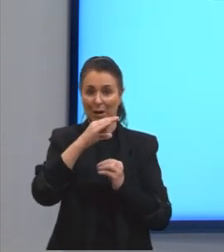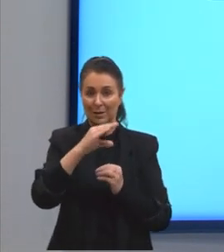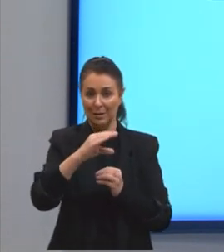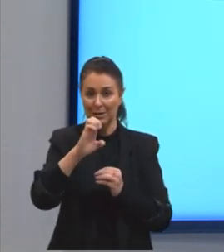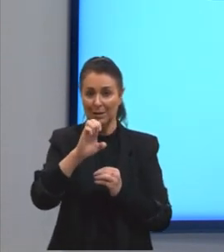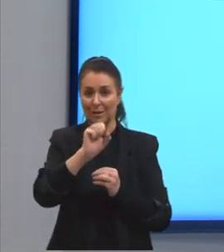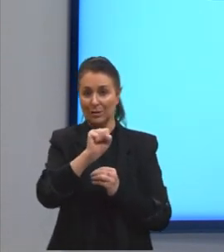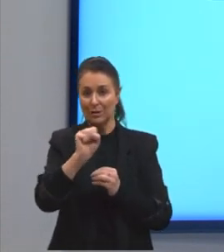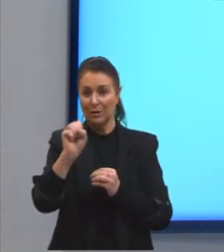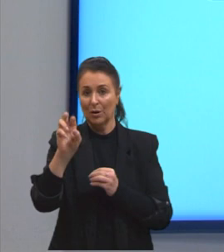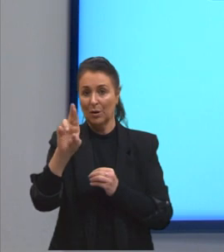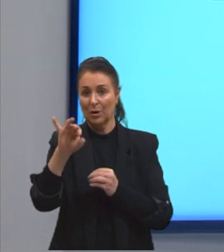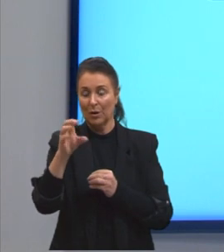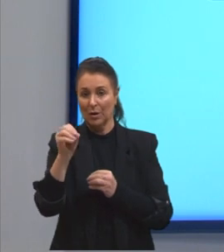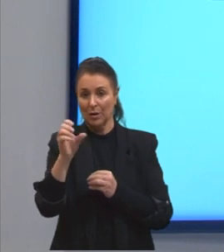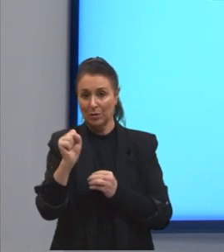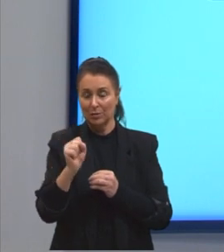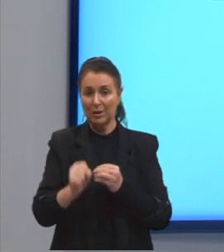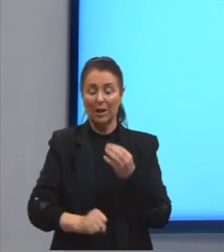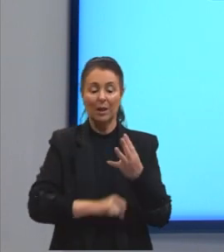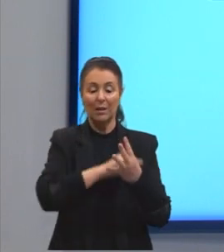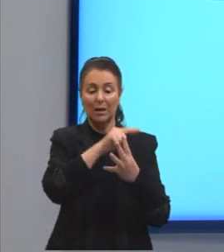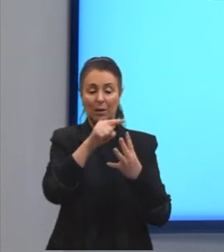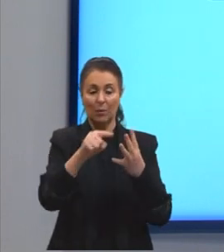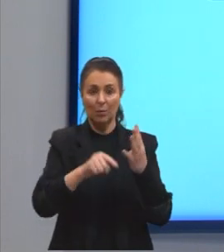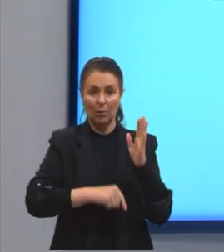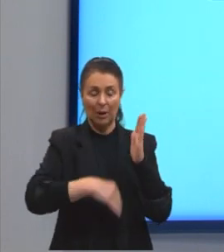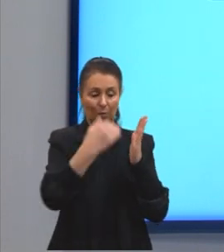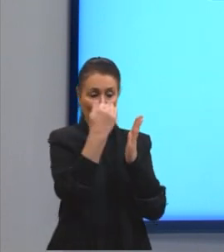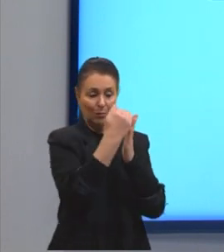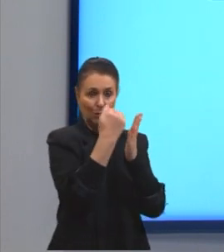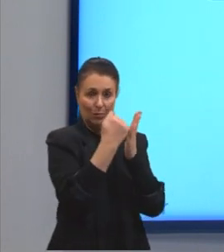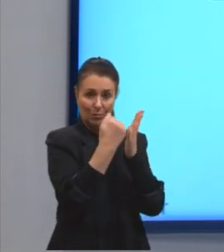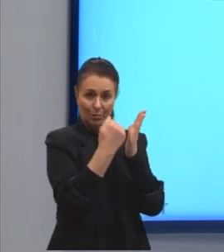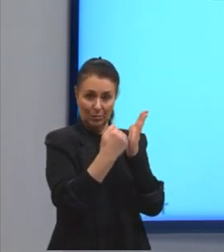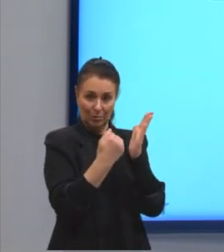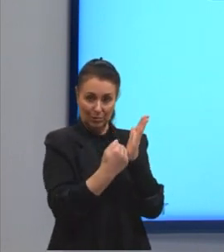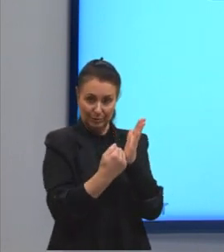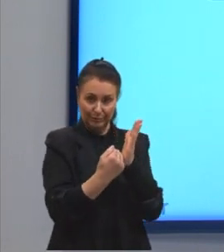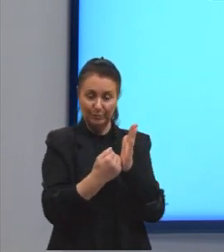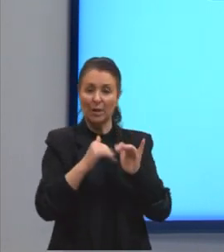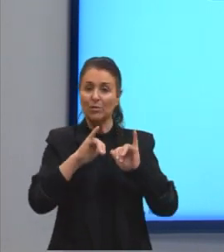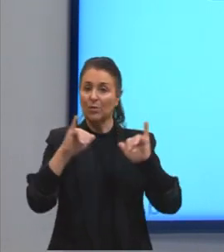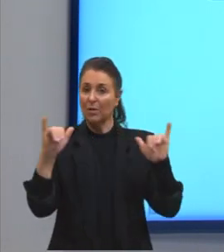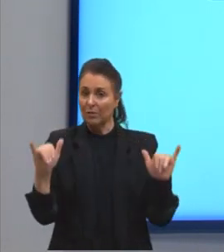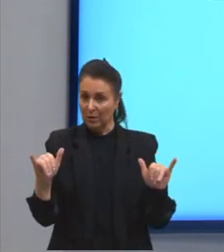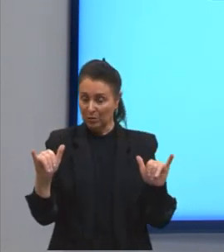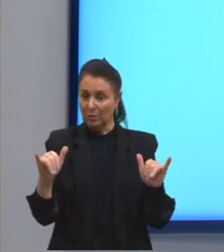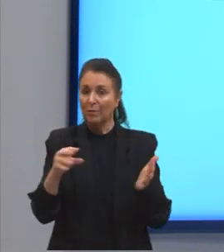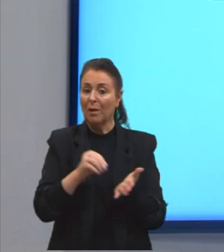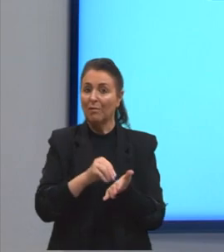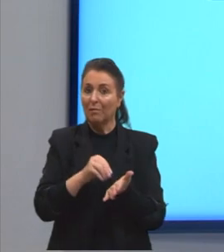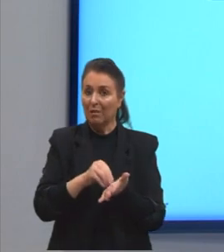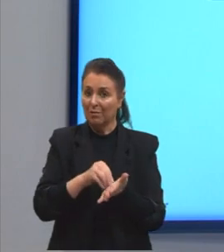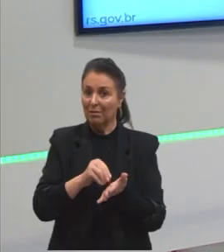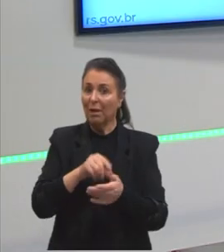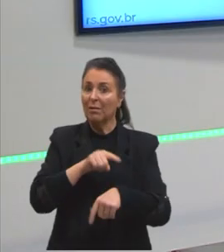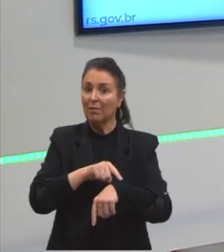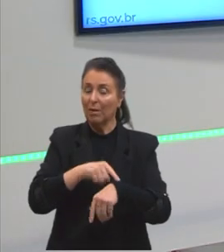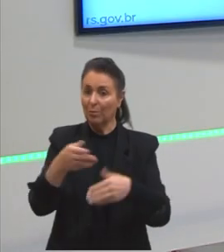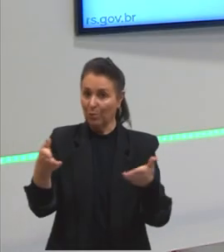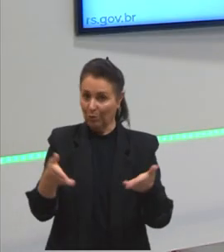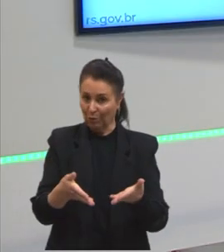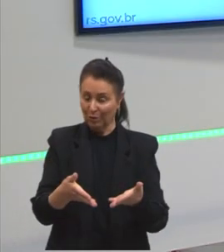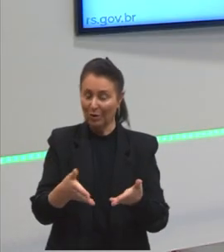quatro classificações. Já adianto que não vai dar tempo de a gente ver todas elas hoje. A gente vai ter aí uma